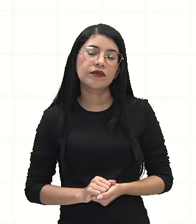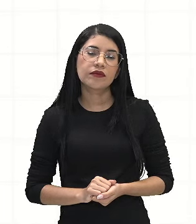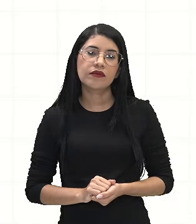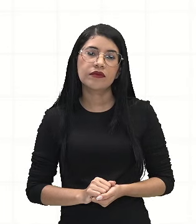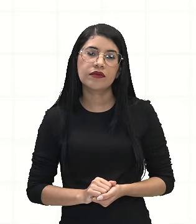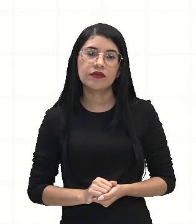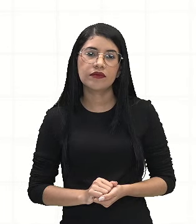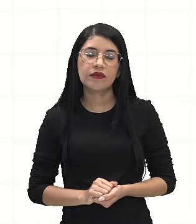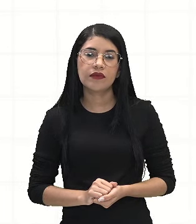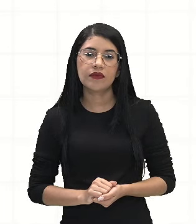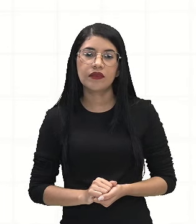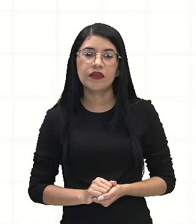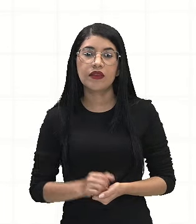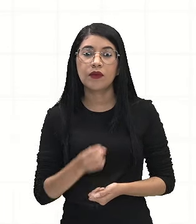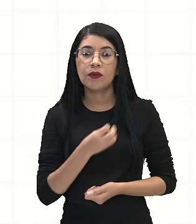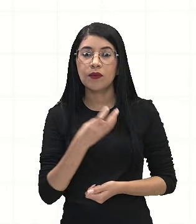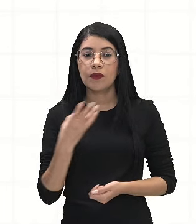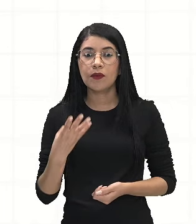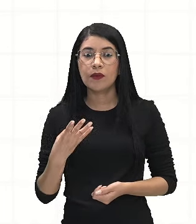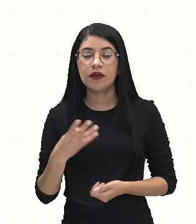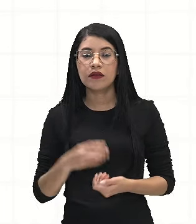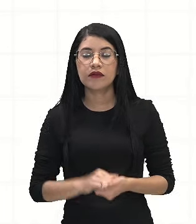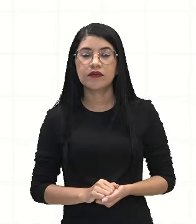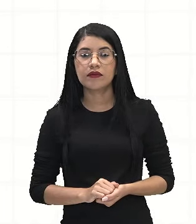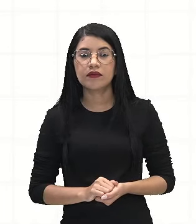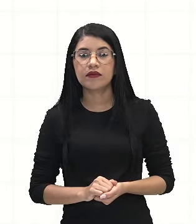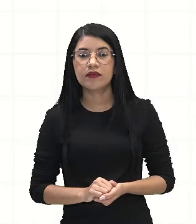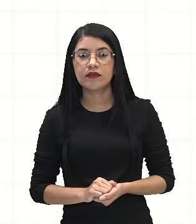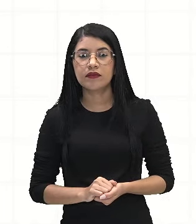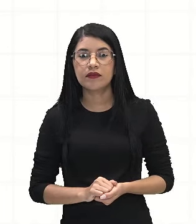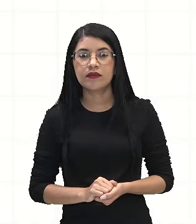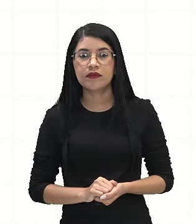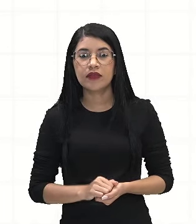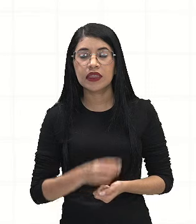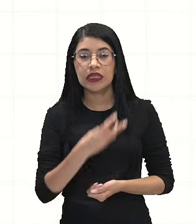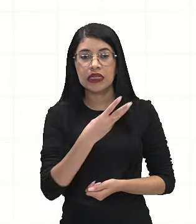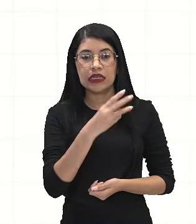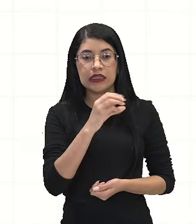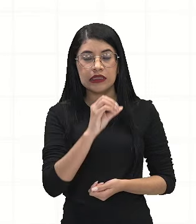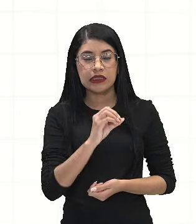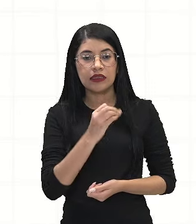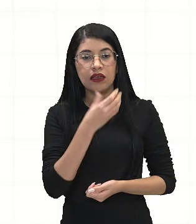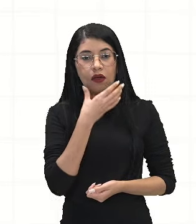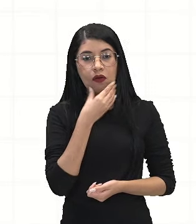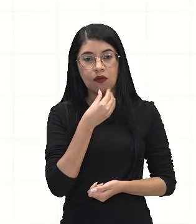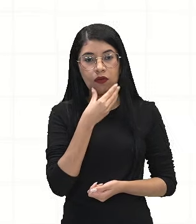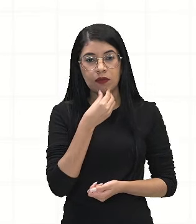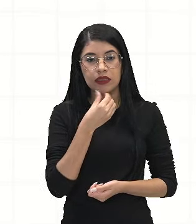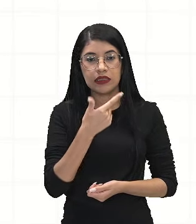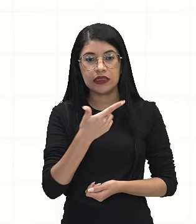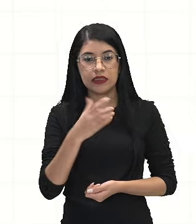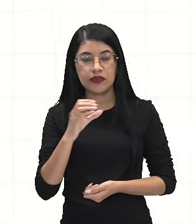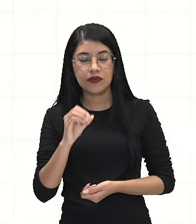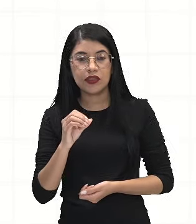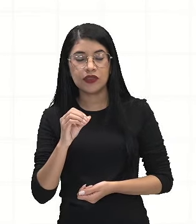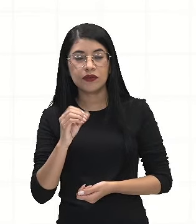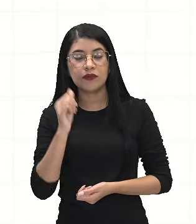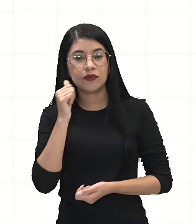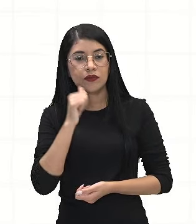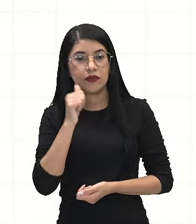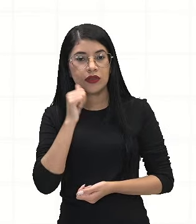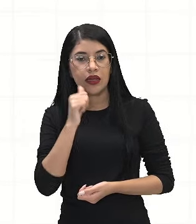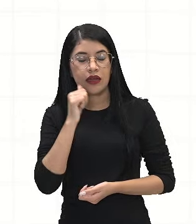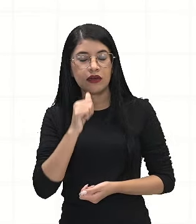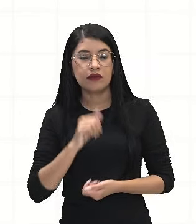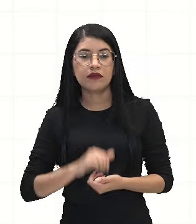Analisando aqui, quem escolheu o perfume A? Esses 30 aqui e esses 20 aqui, independente de